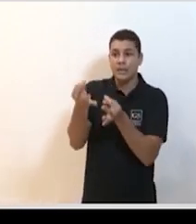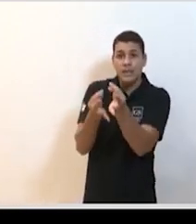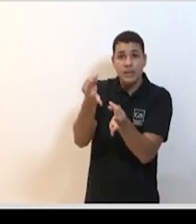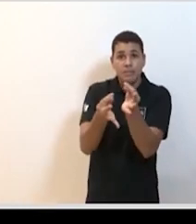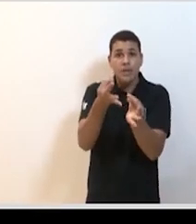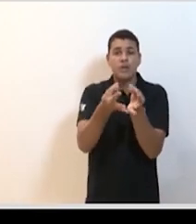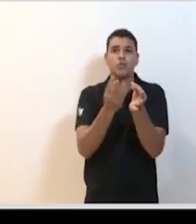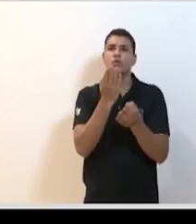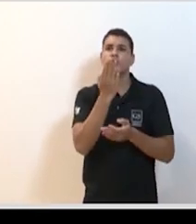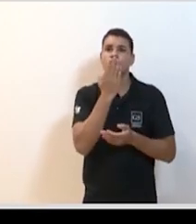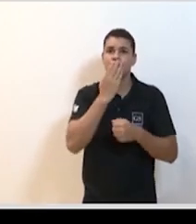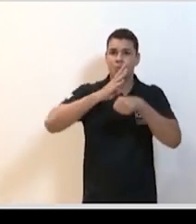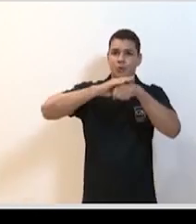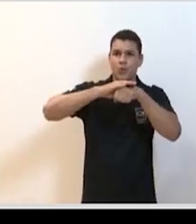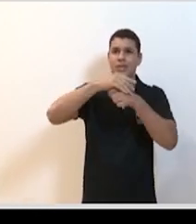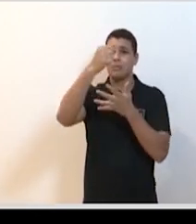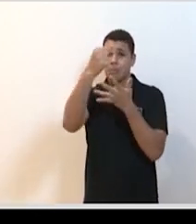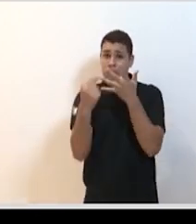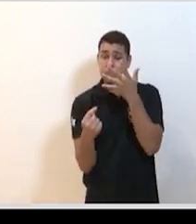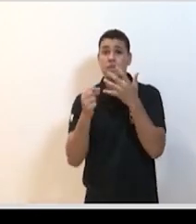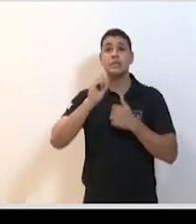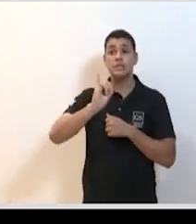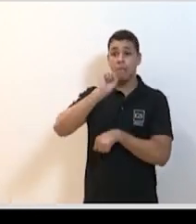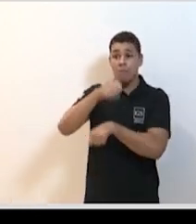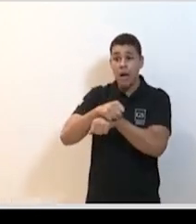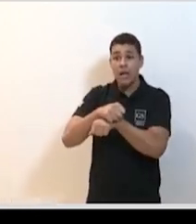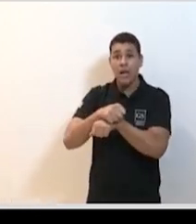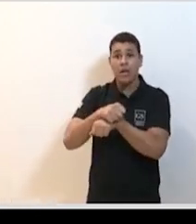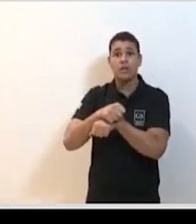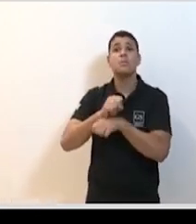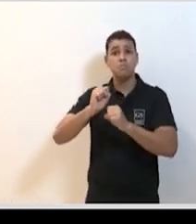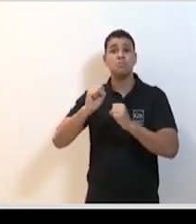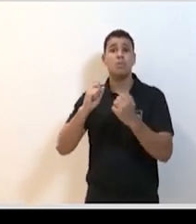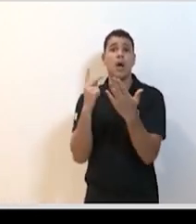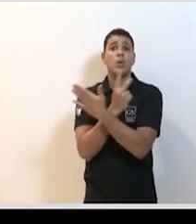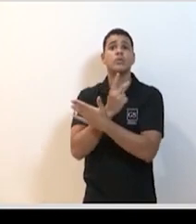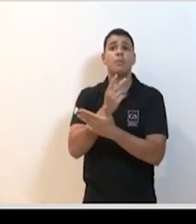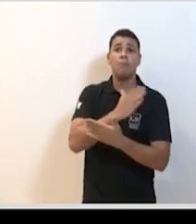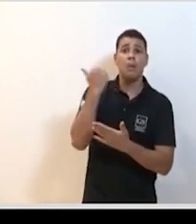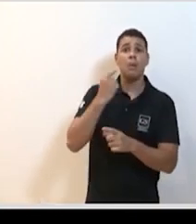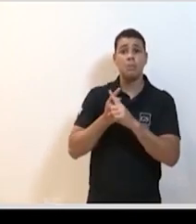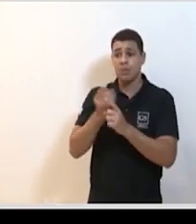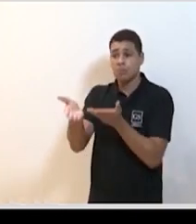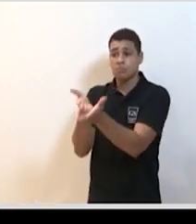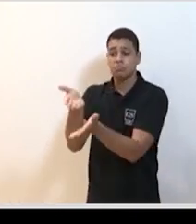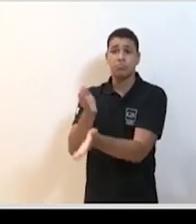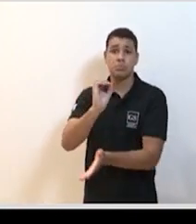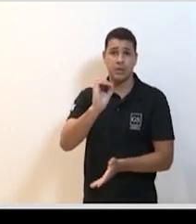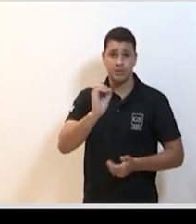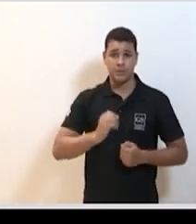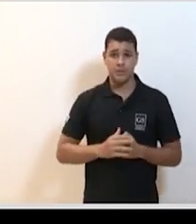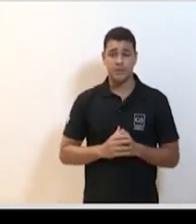condições que isso não pode parar para que essas pessoas também não precisem ainda mais dos nossos hospitais e dos nossos CTIs próximo por favor